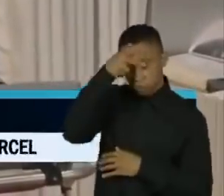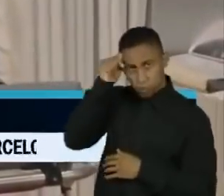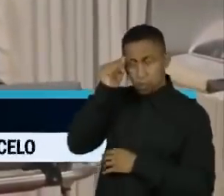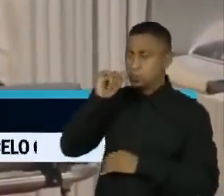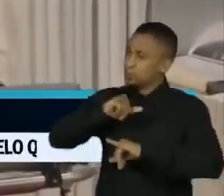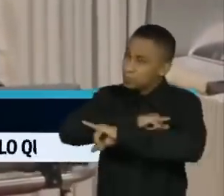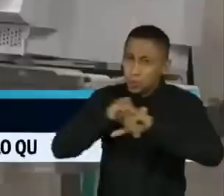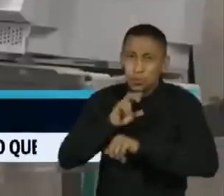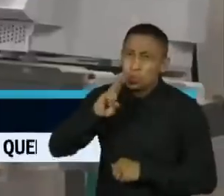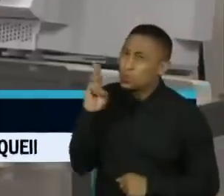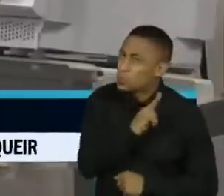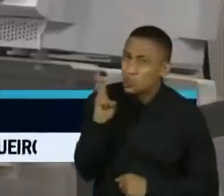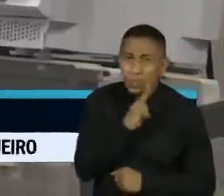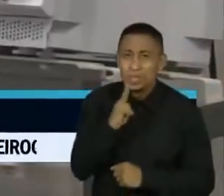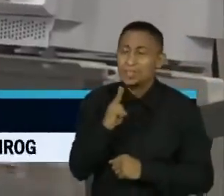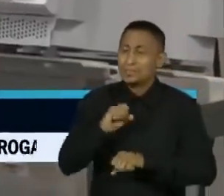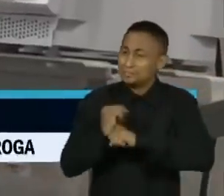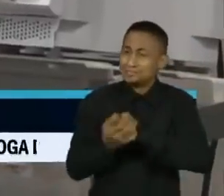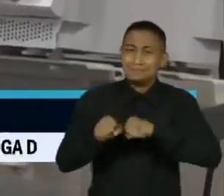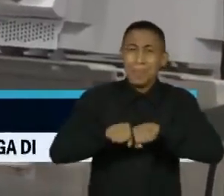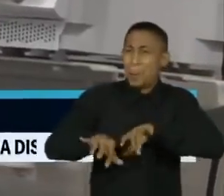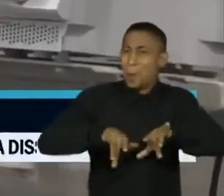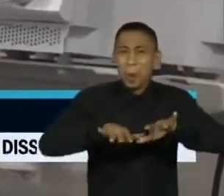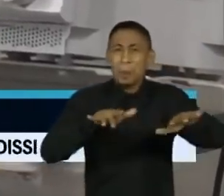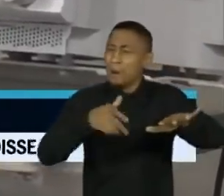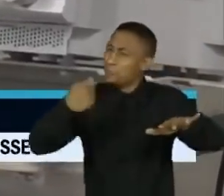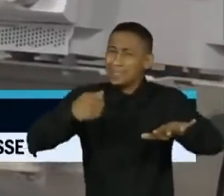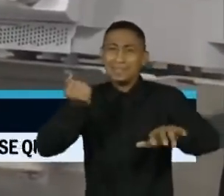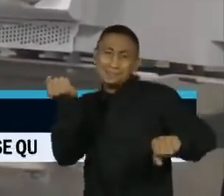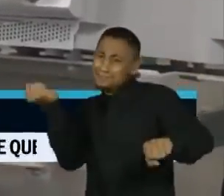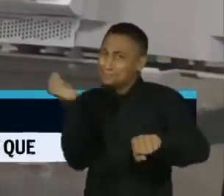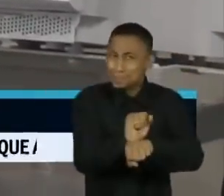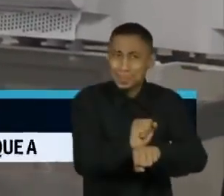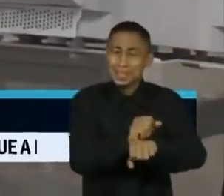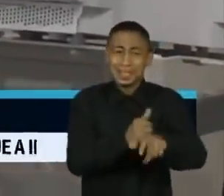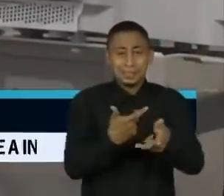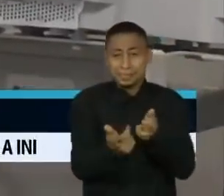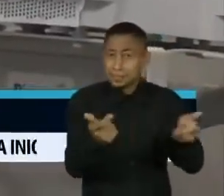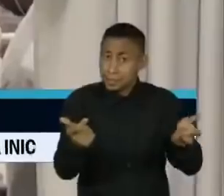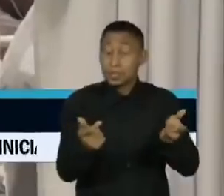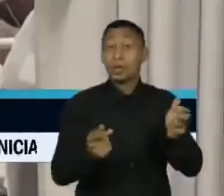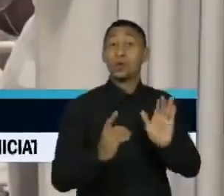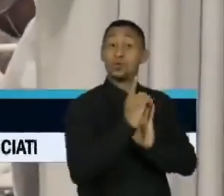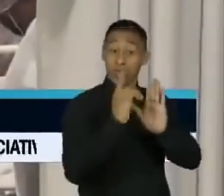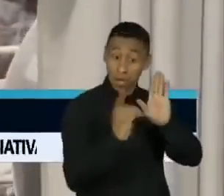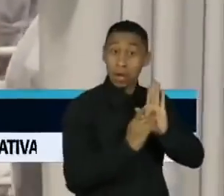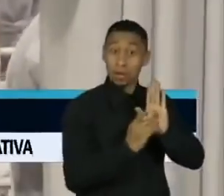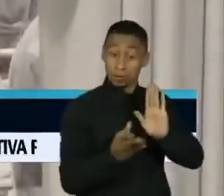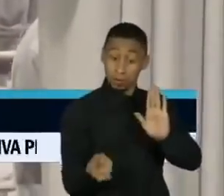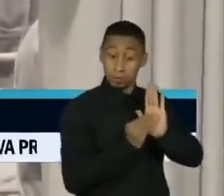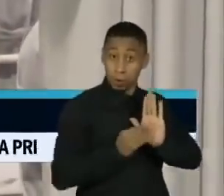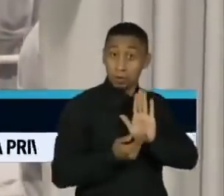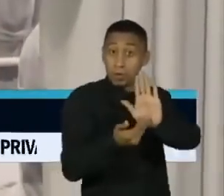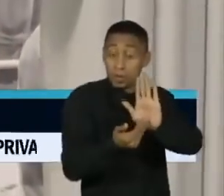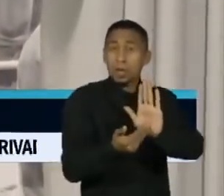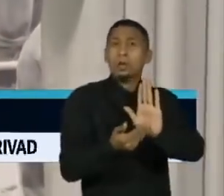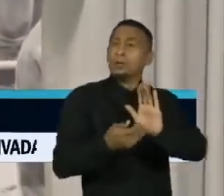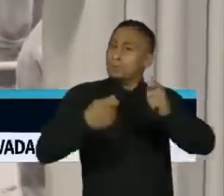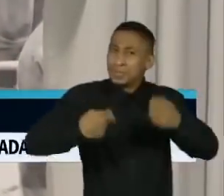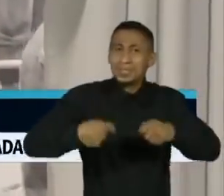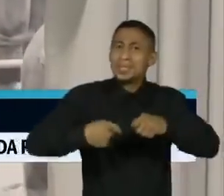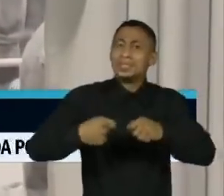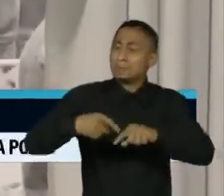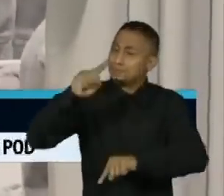emergência para frear o avanço da Covid-19. O decreto, publicado no Diário Oficial do Estado, facilita a chegada de recursos